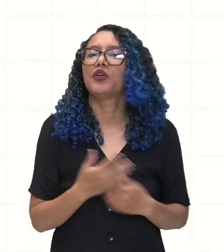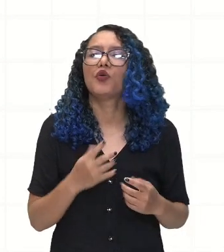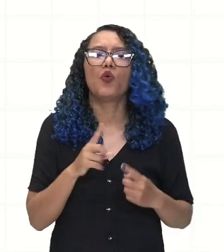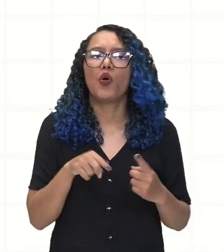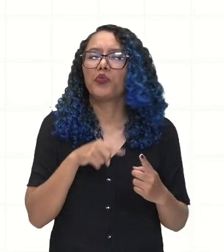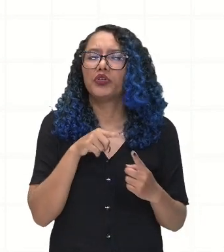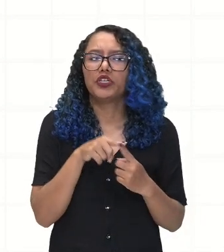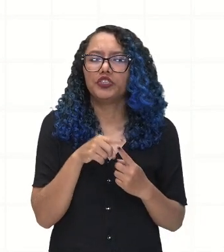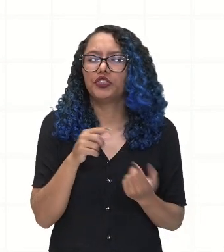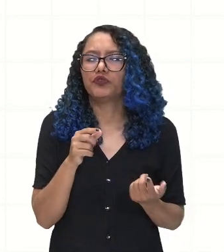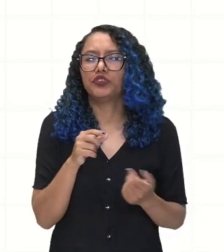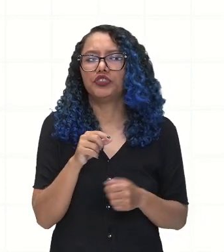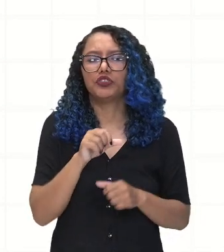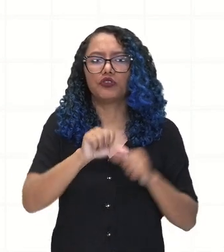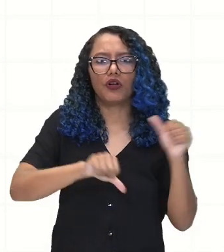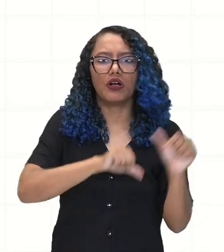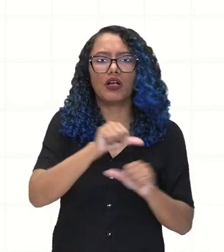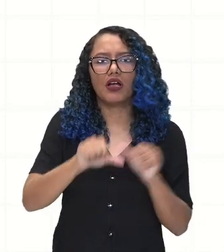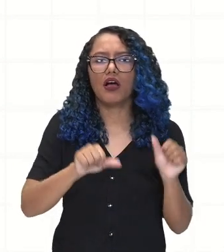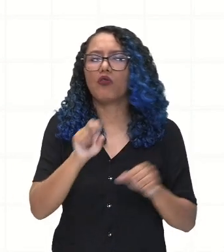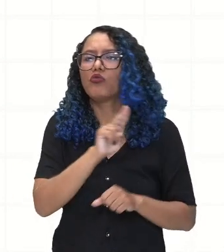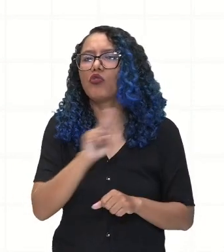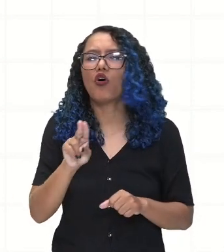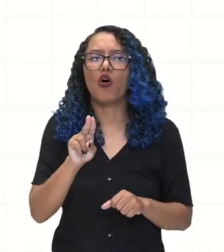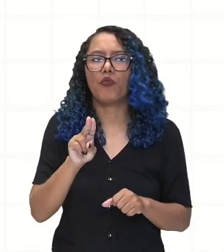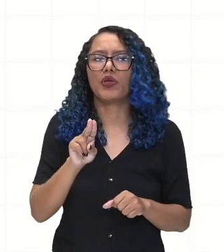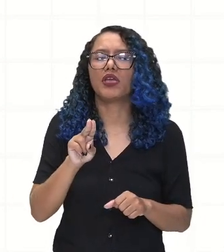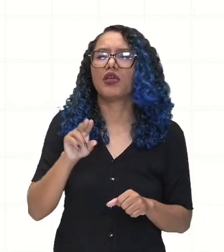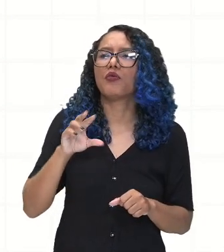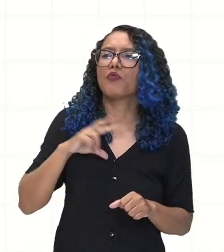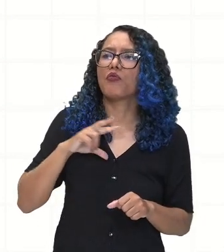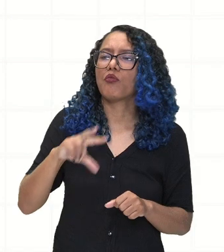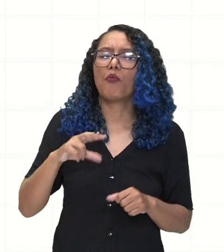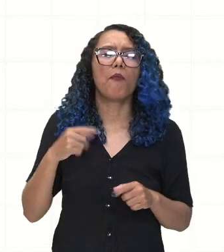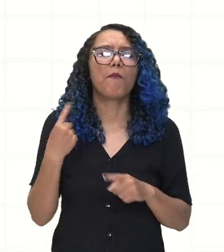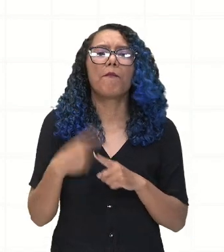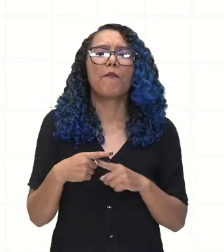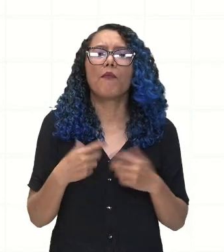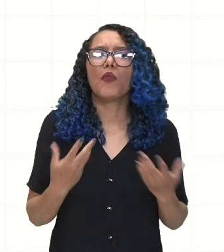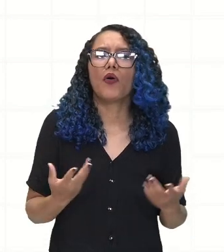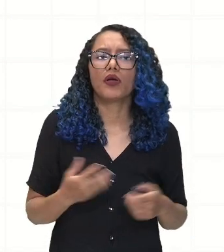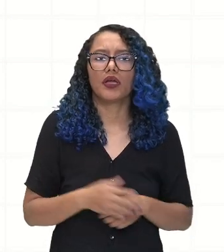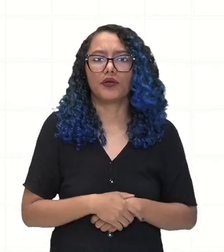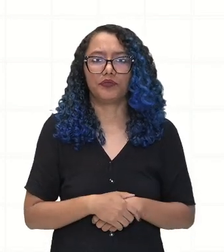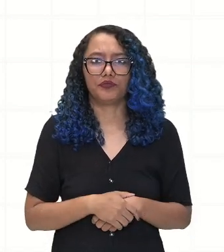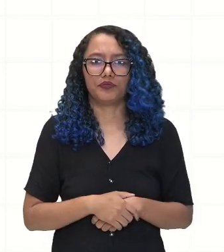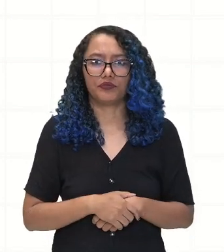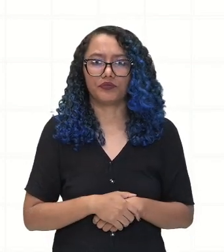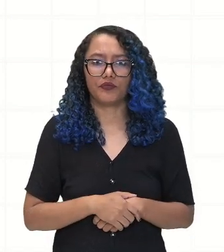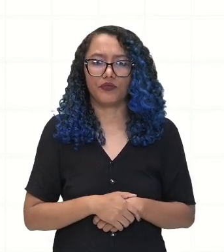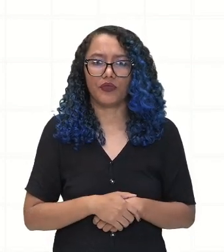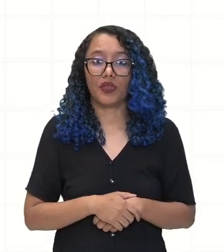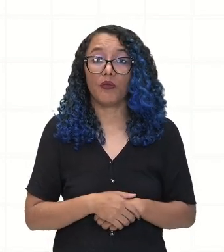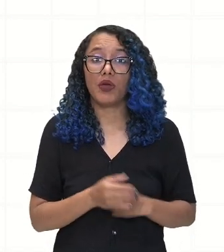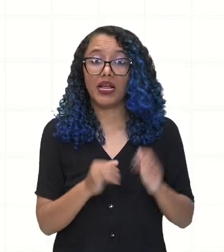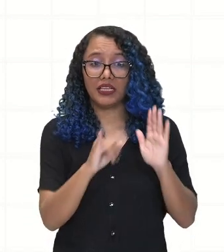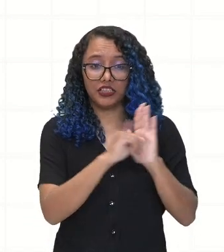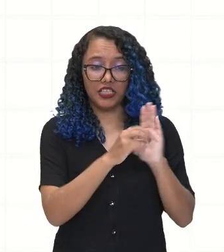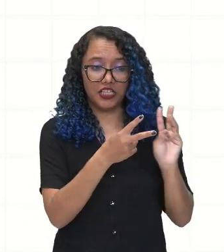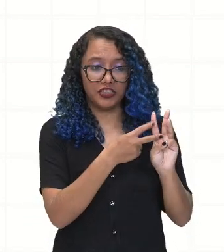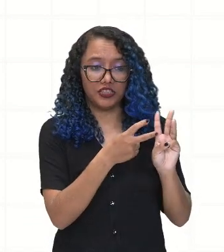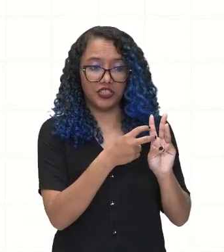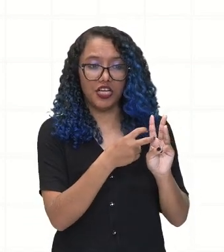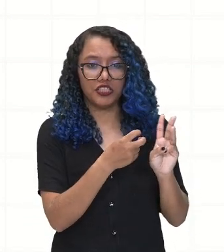renomeação de lugares com nomes portugueses? Era justamente para retirar a questão da identidade indígena.